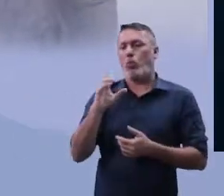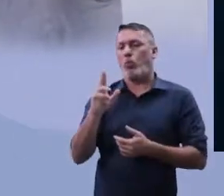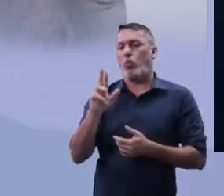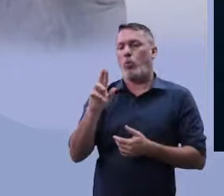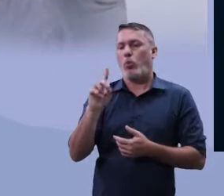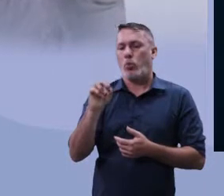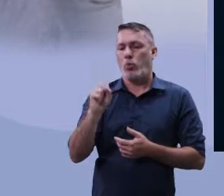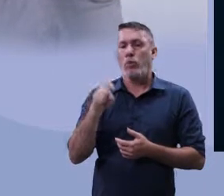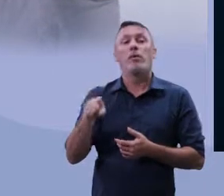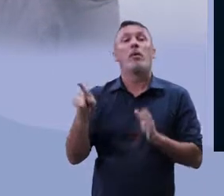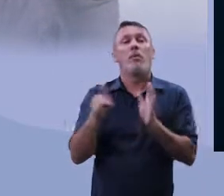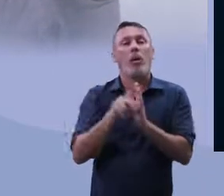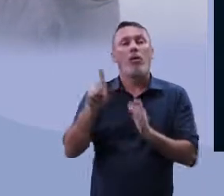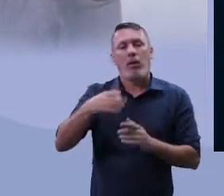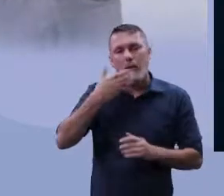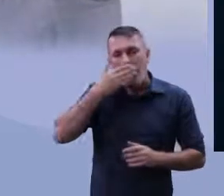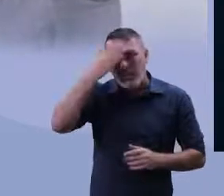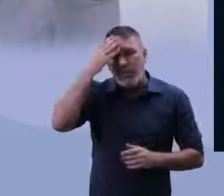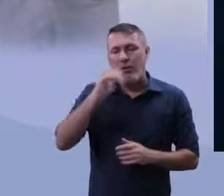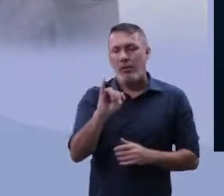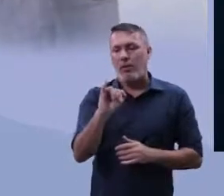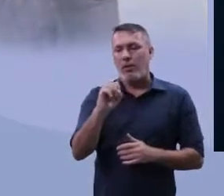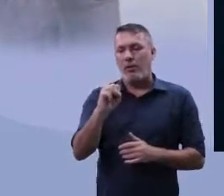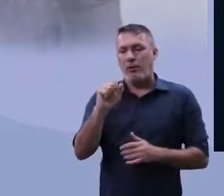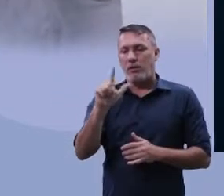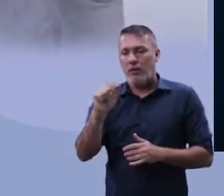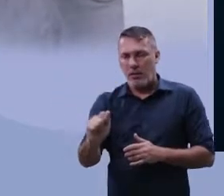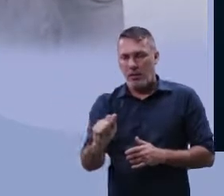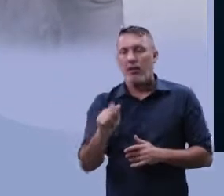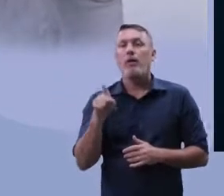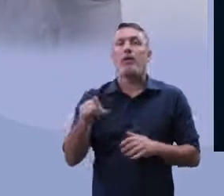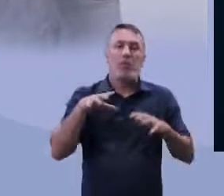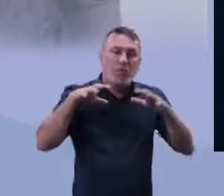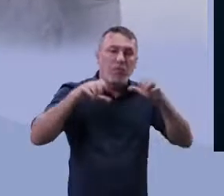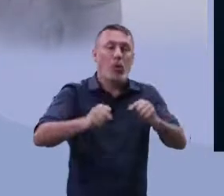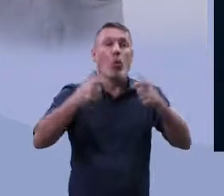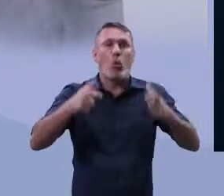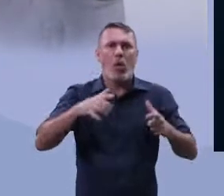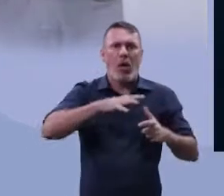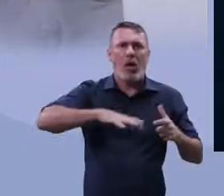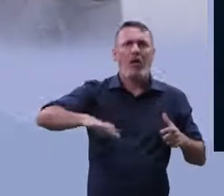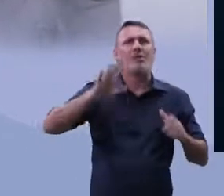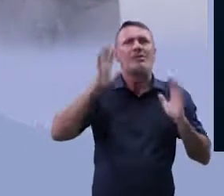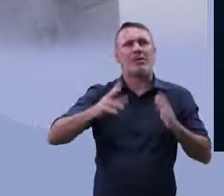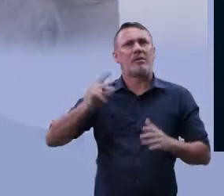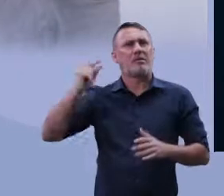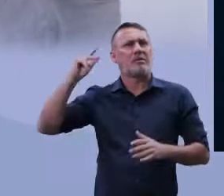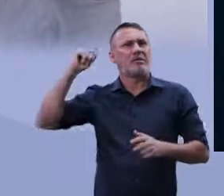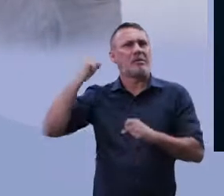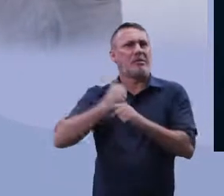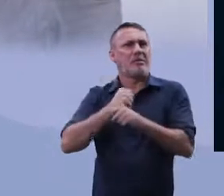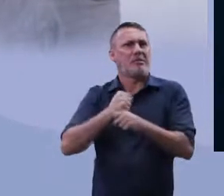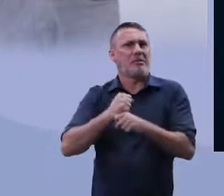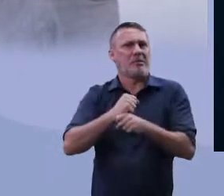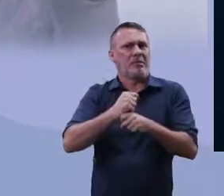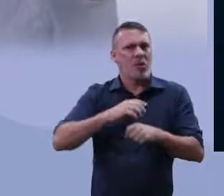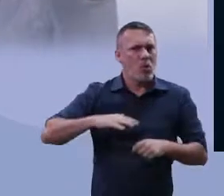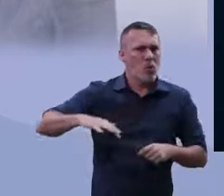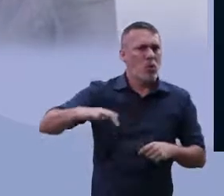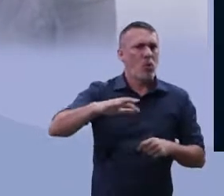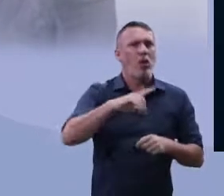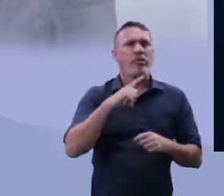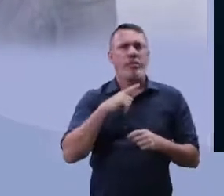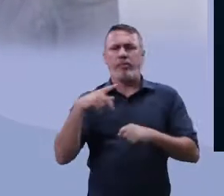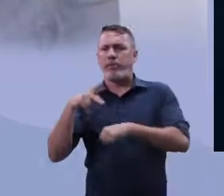o islamismo, eles ocupam a região ali já há um certo tempo, ou seja,